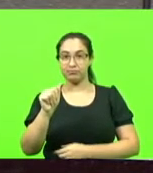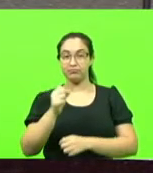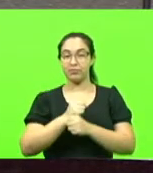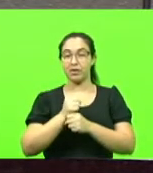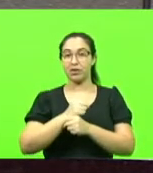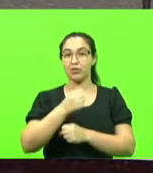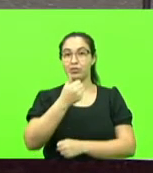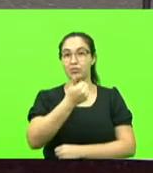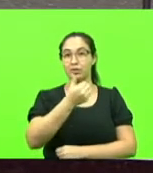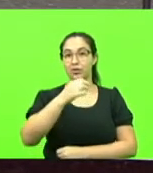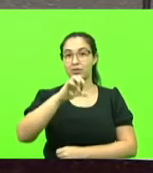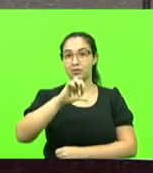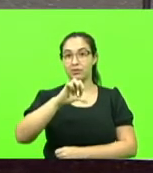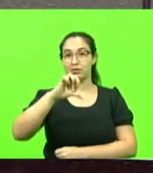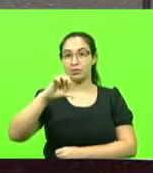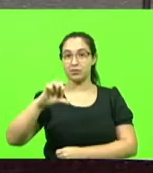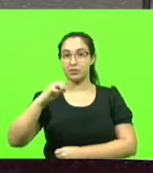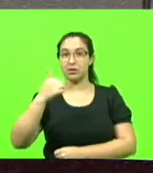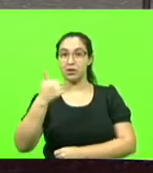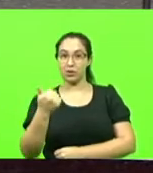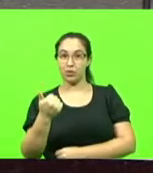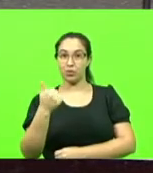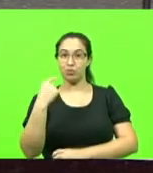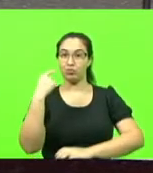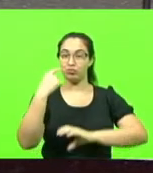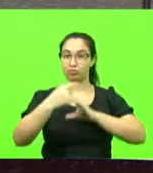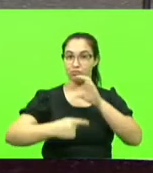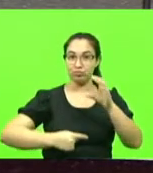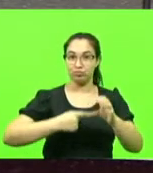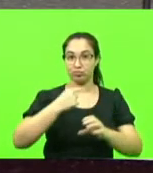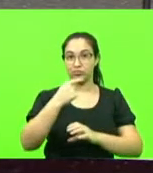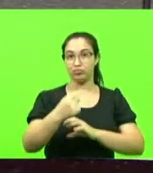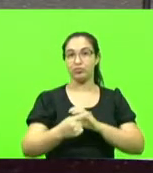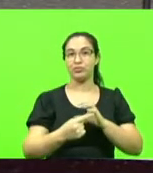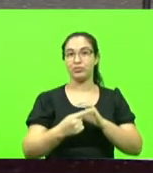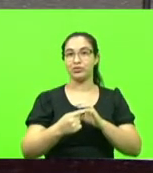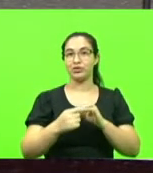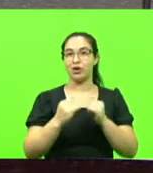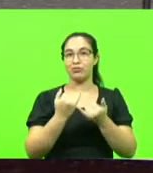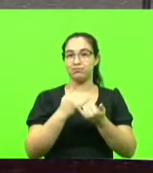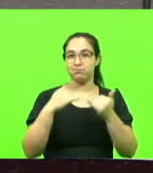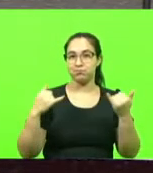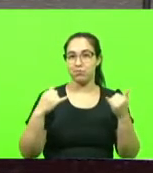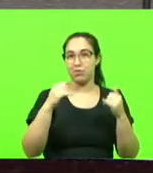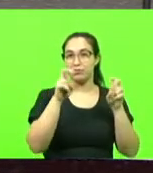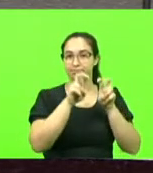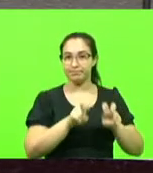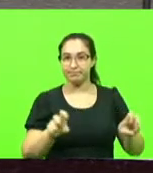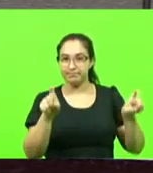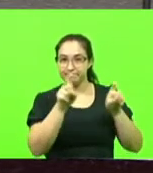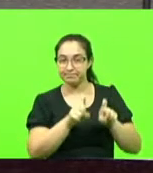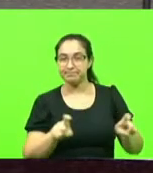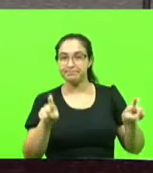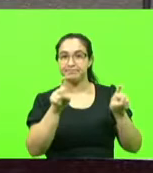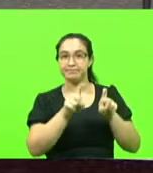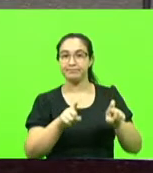a rede mundial de computadores foi aberta ao mundo.